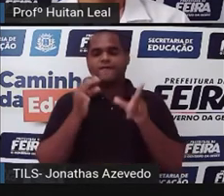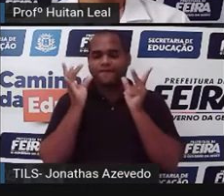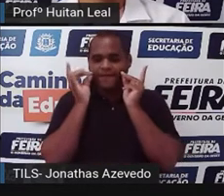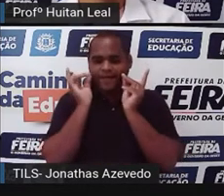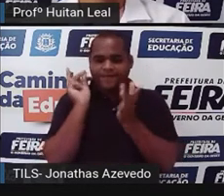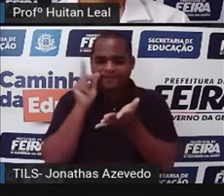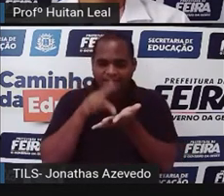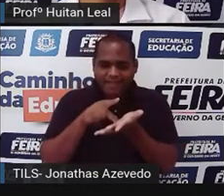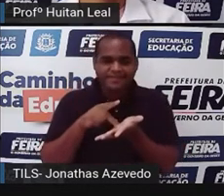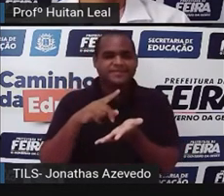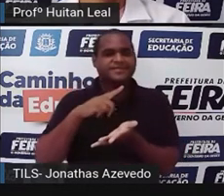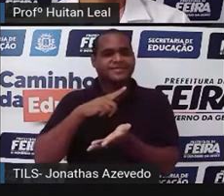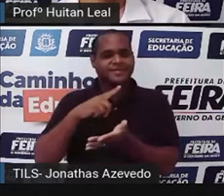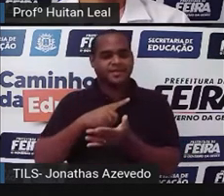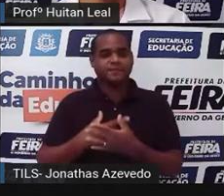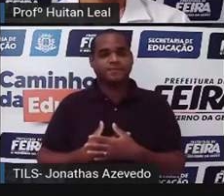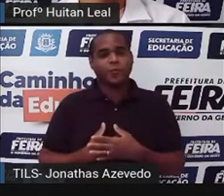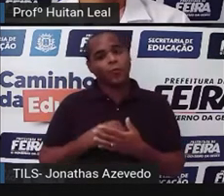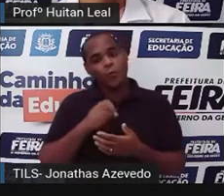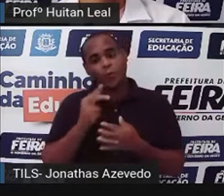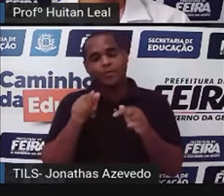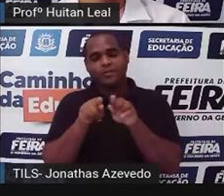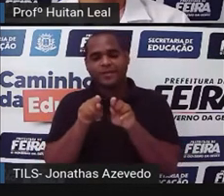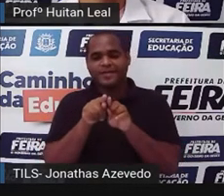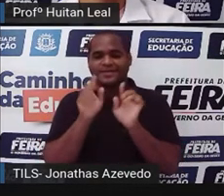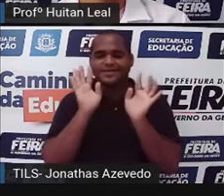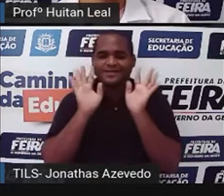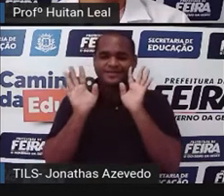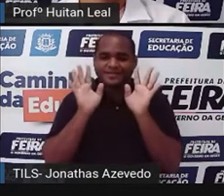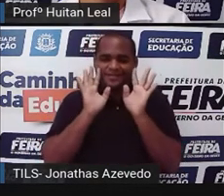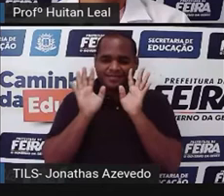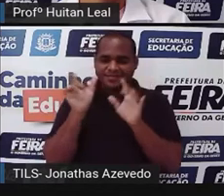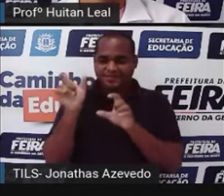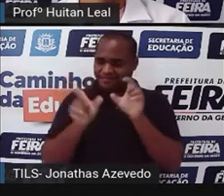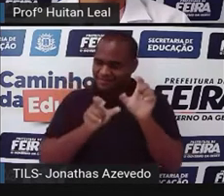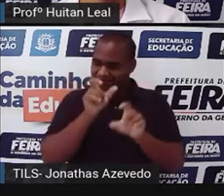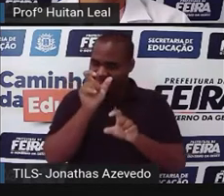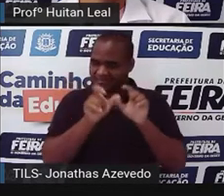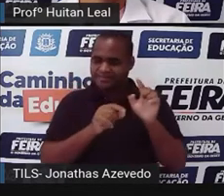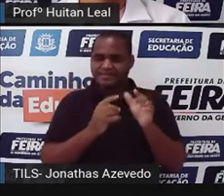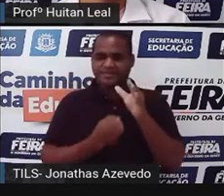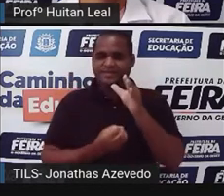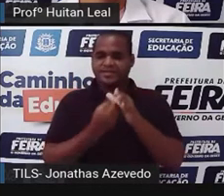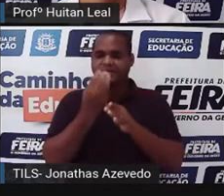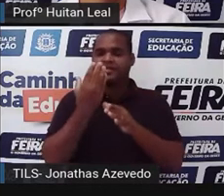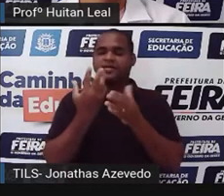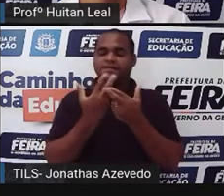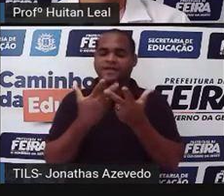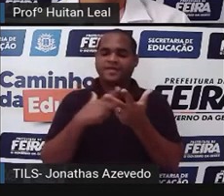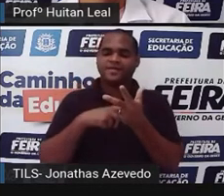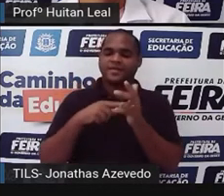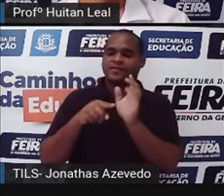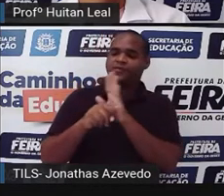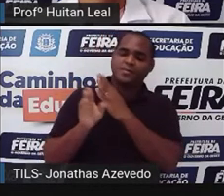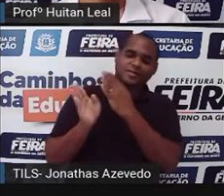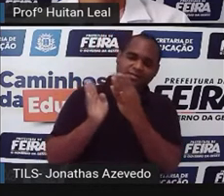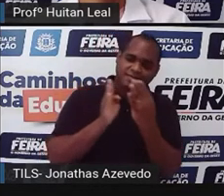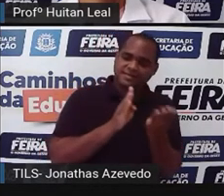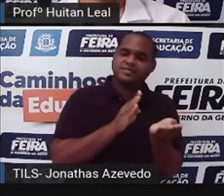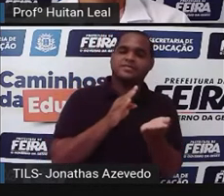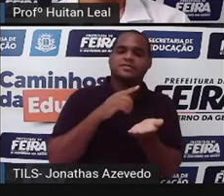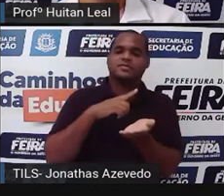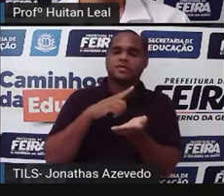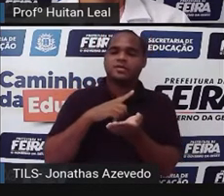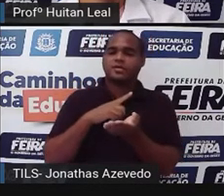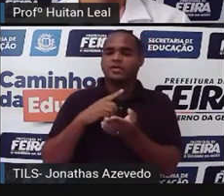reais, e podem ser também imaginários, como os lobisomens, que aparecem aí nos filmes de terror, aquele